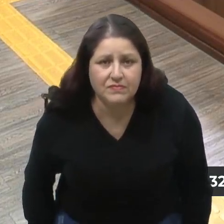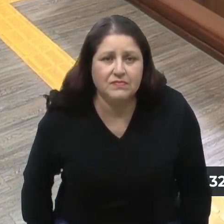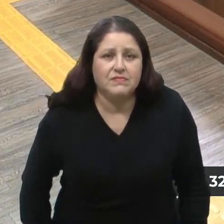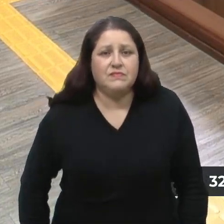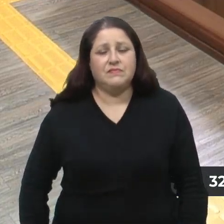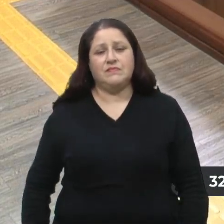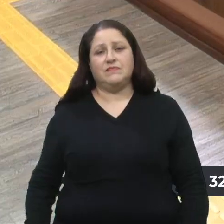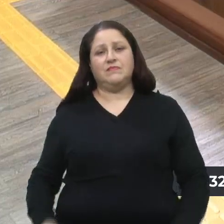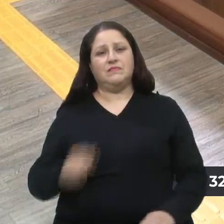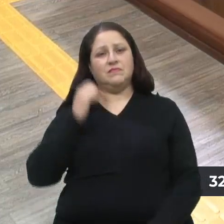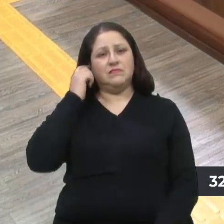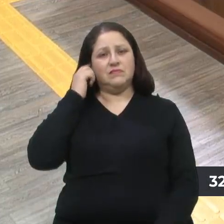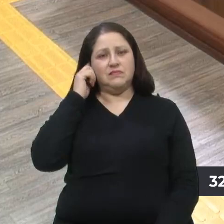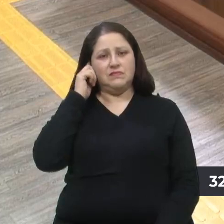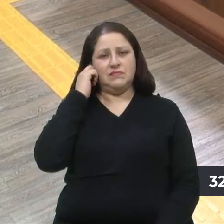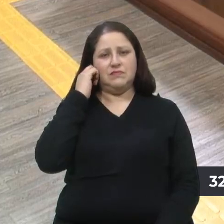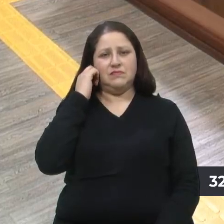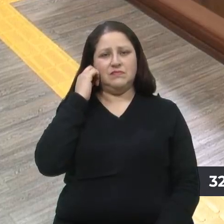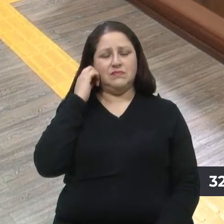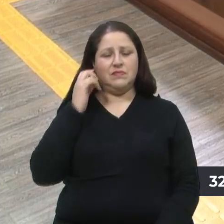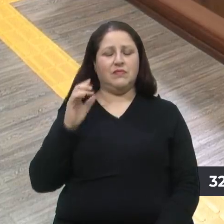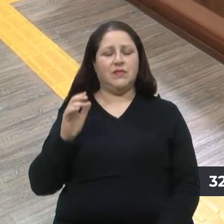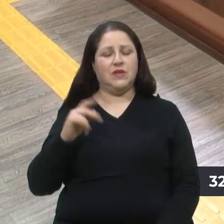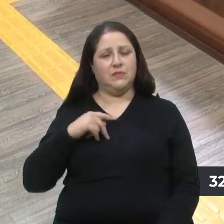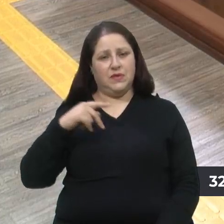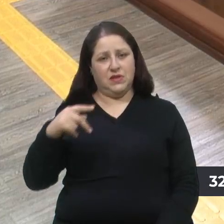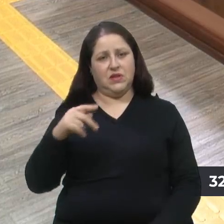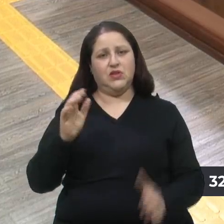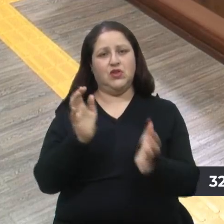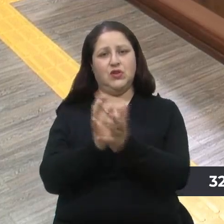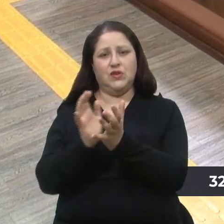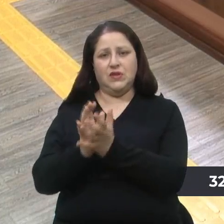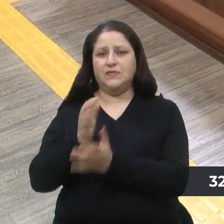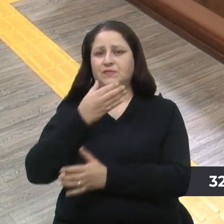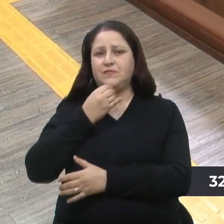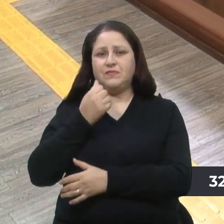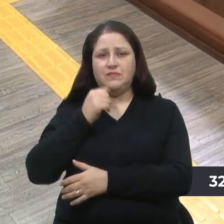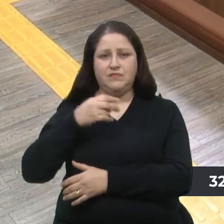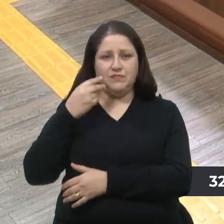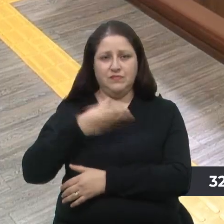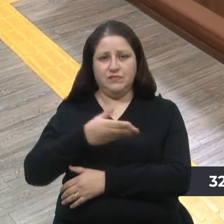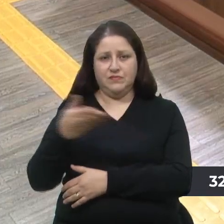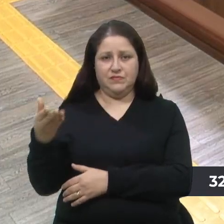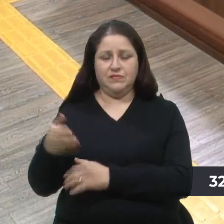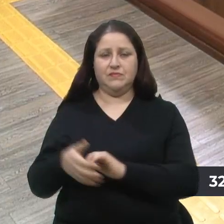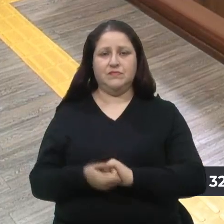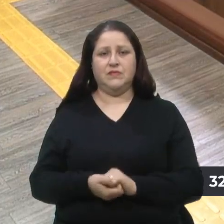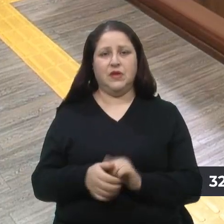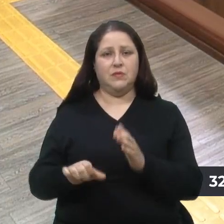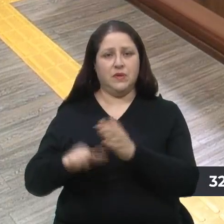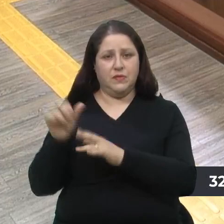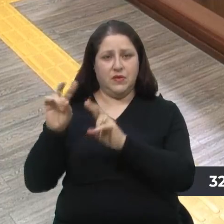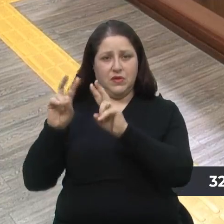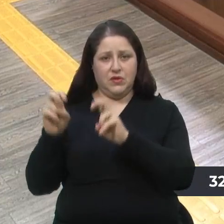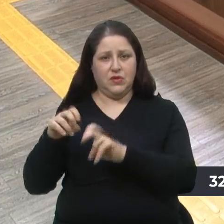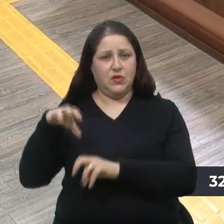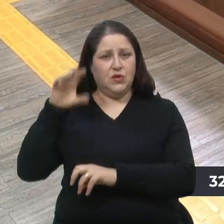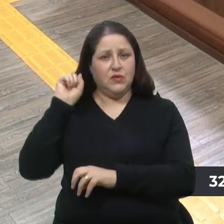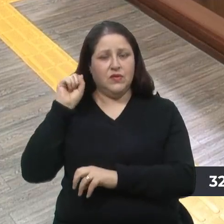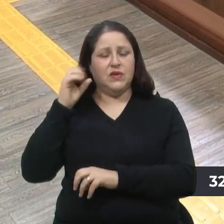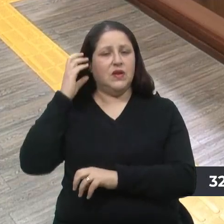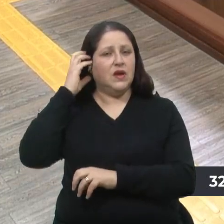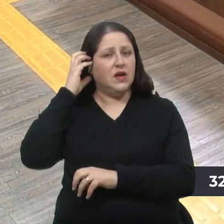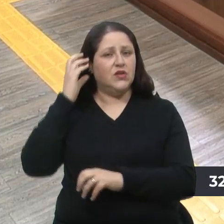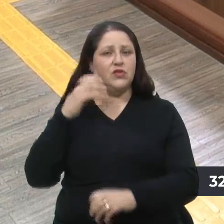Bom, presidente, colegas, vereadores, vereadoras, primeiro eu quero falar de um assunto que escutei na Rádio Espaço hoje de